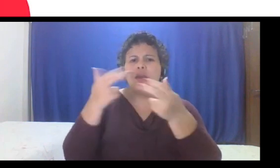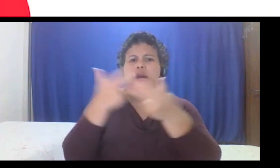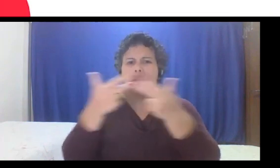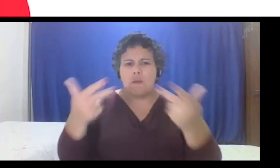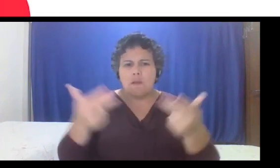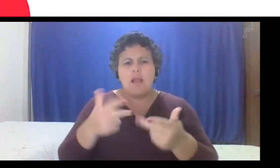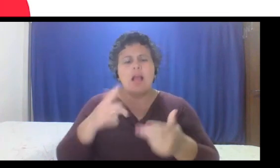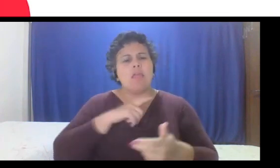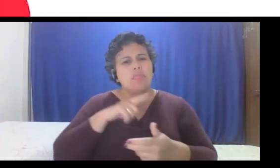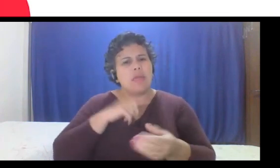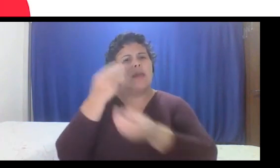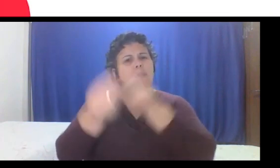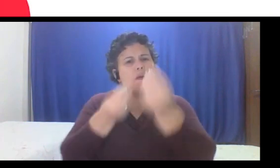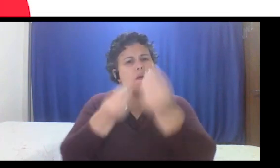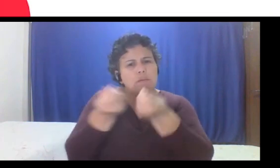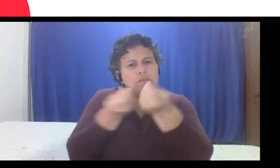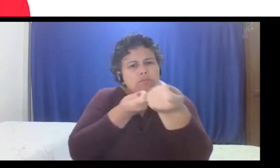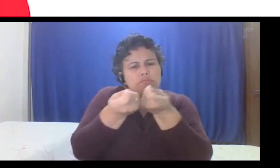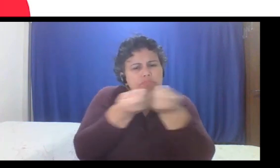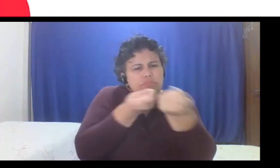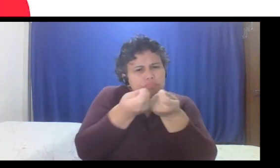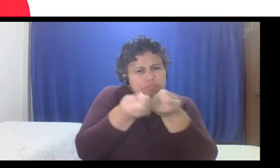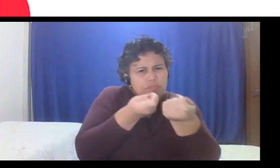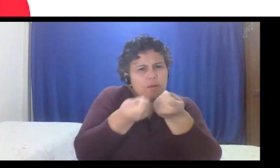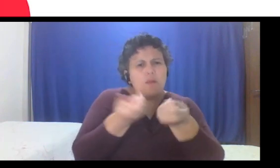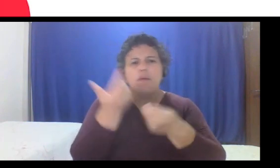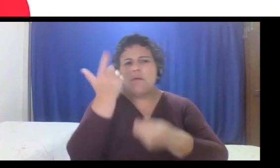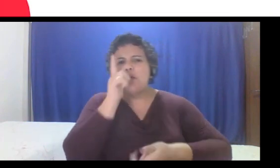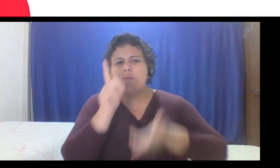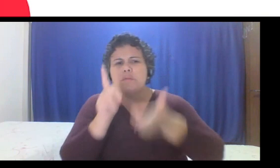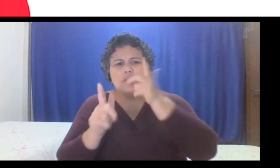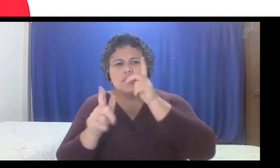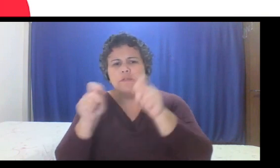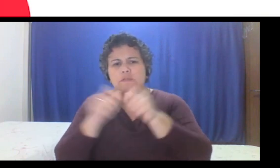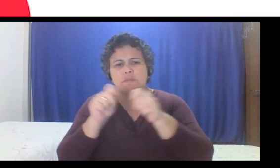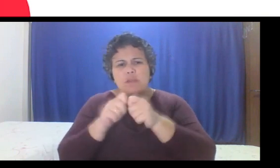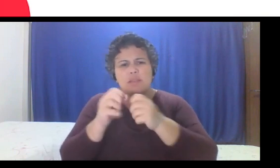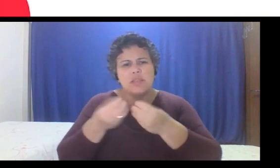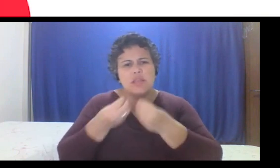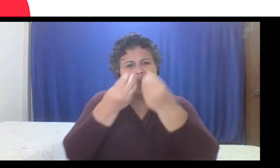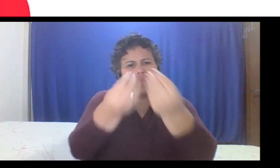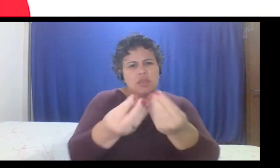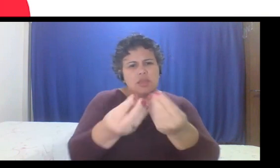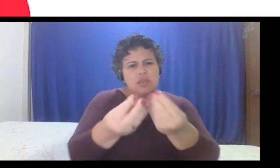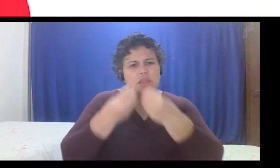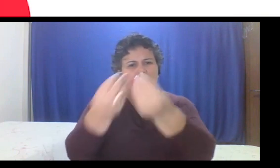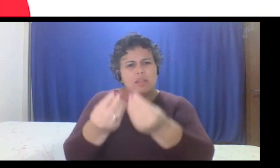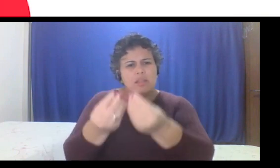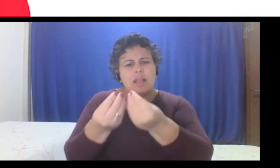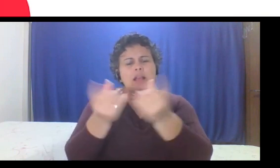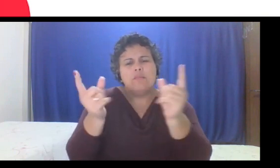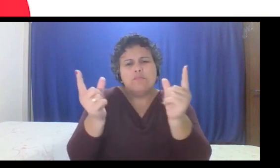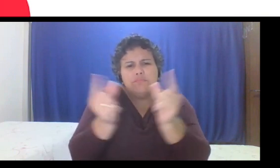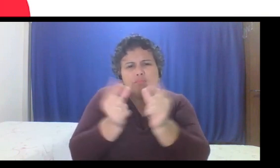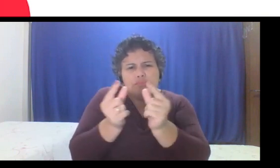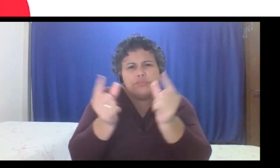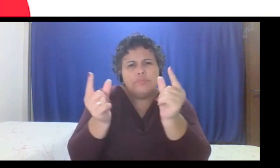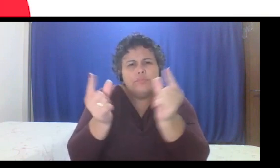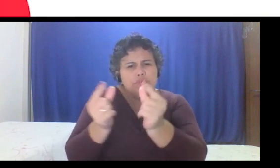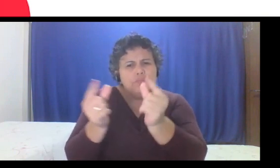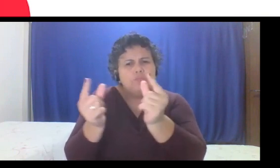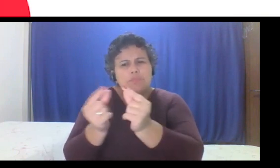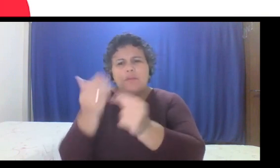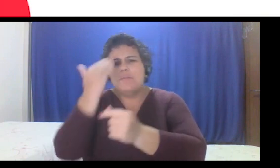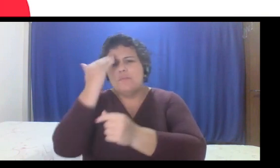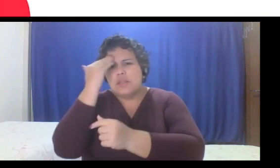isso, ou seja, eu consigo ir fazer entregas bem pequenininhas aí, no caso, e medir e entender se aquele é o caminho, se não é o